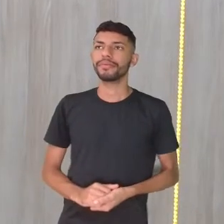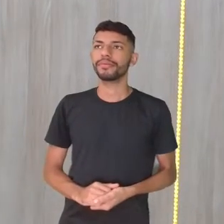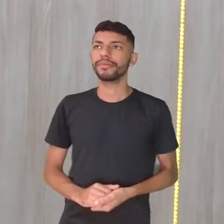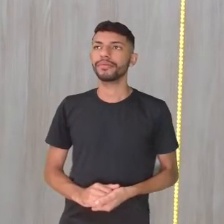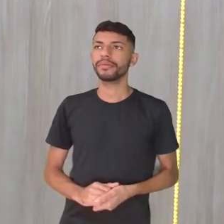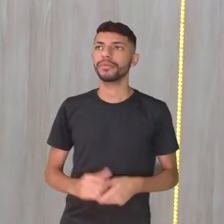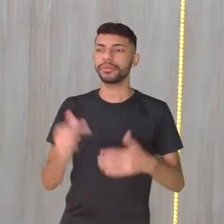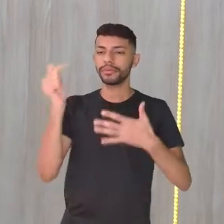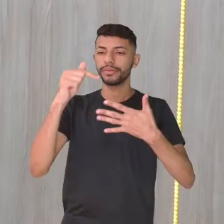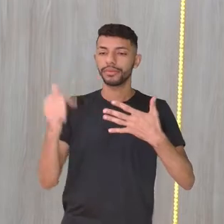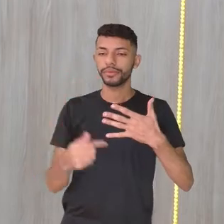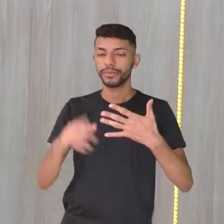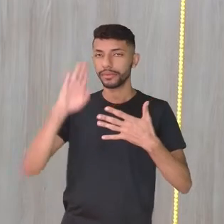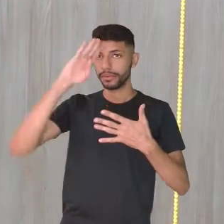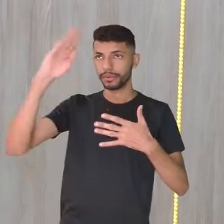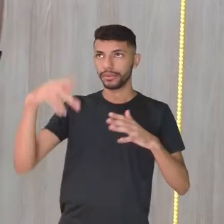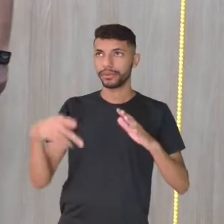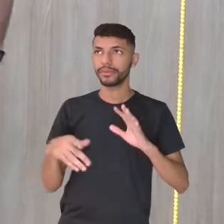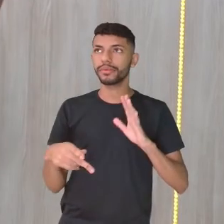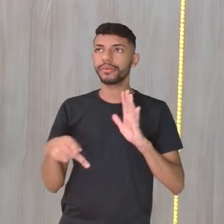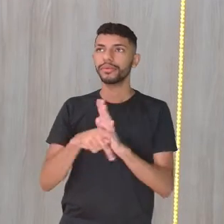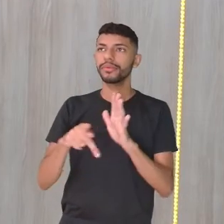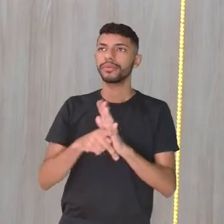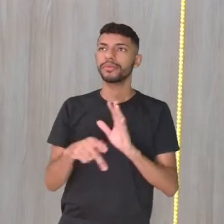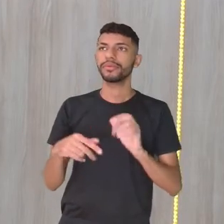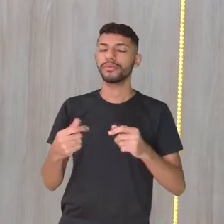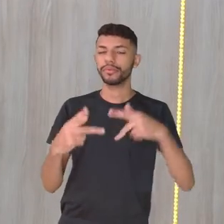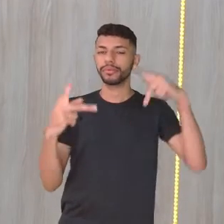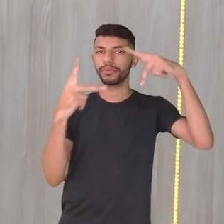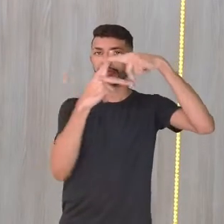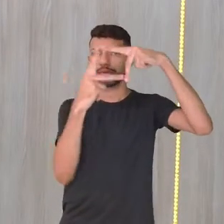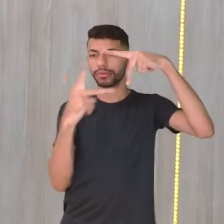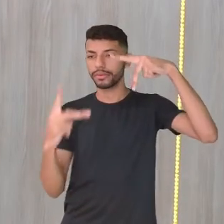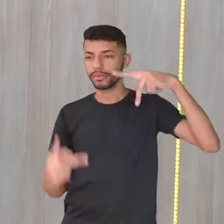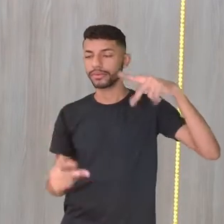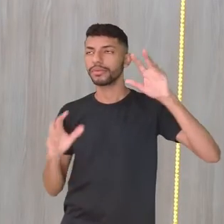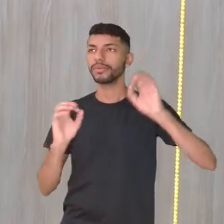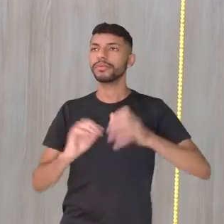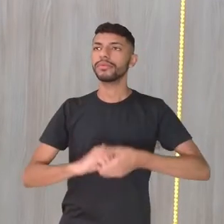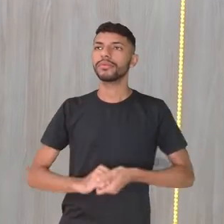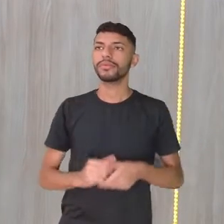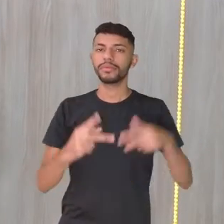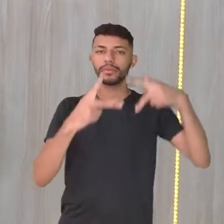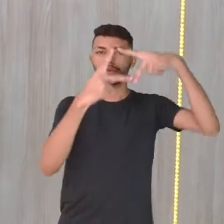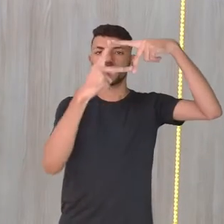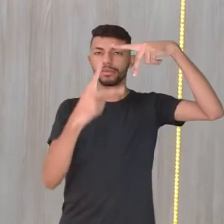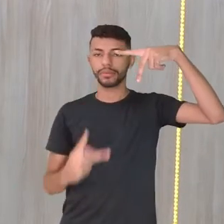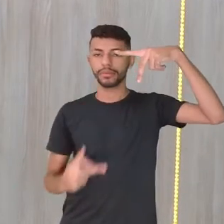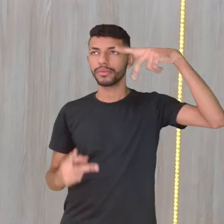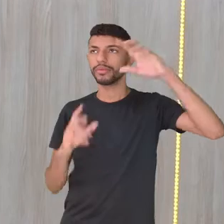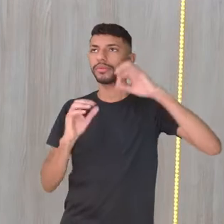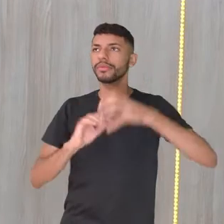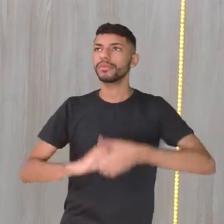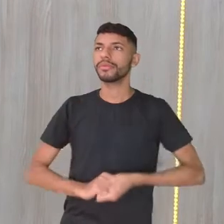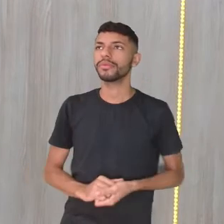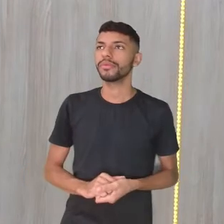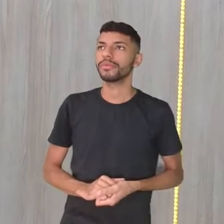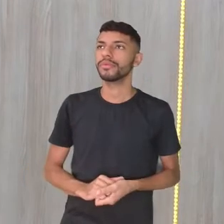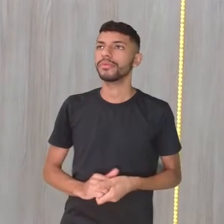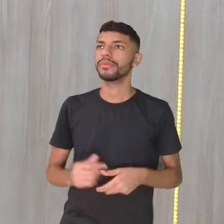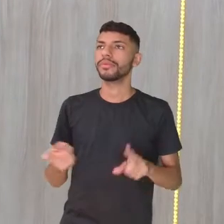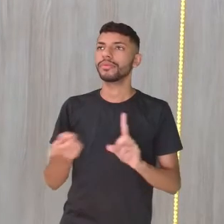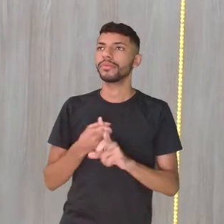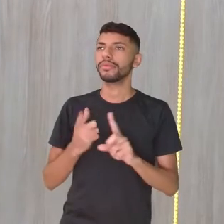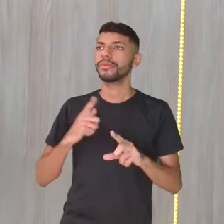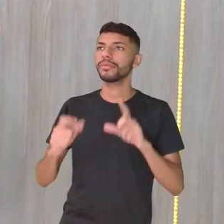ou seja, elementos principais, ou elementos chaves, dos quadrinhos. Claro, os próprios quadrinhos, que eles chamam de panels, de painéis, temos também